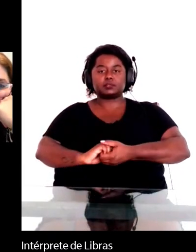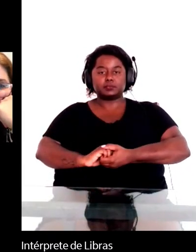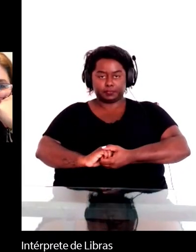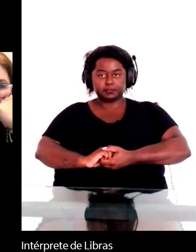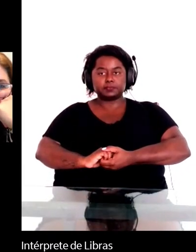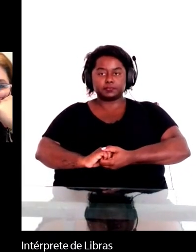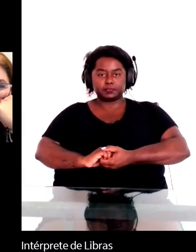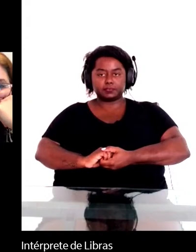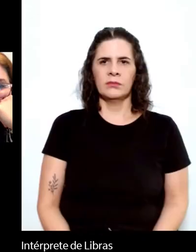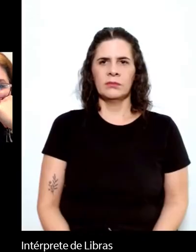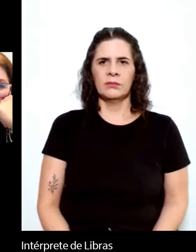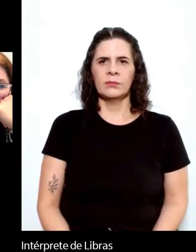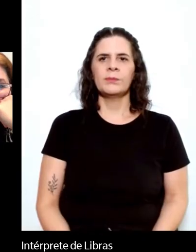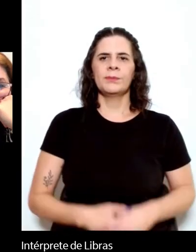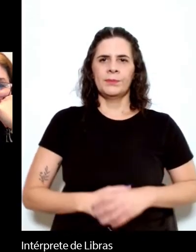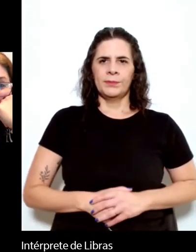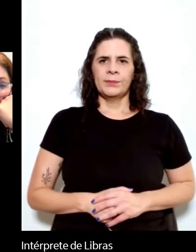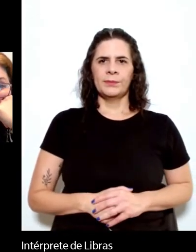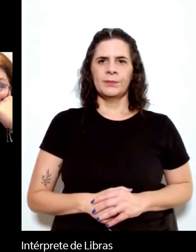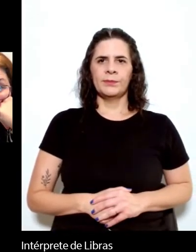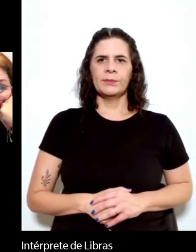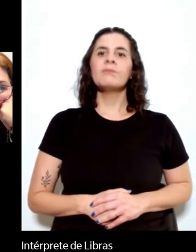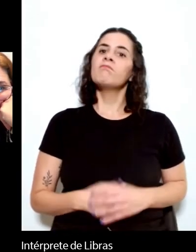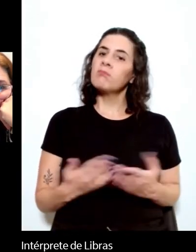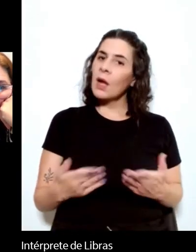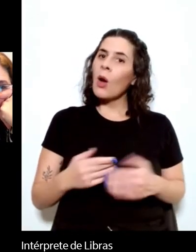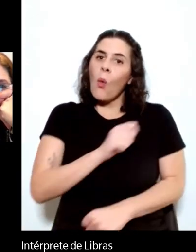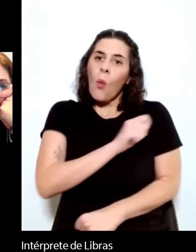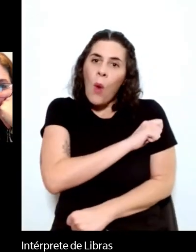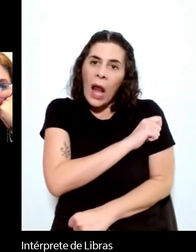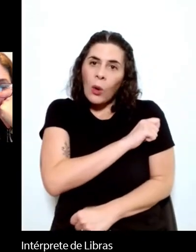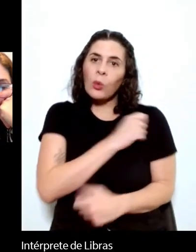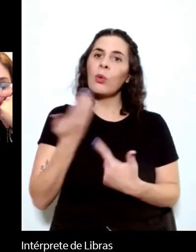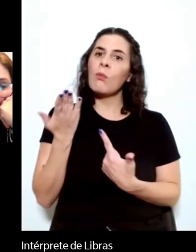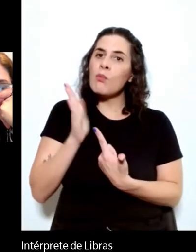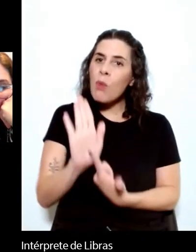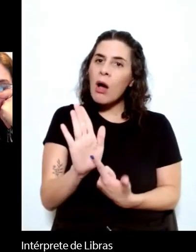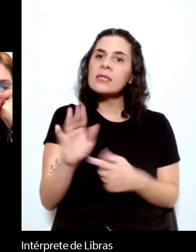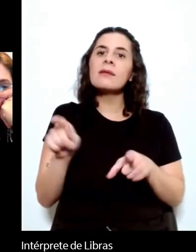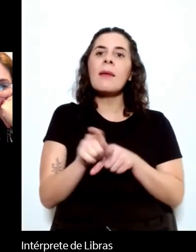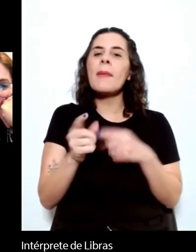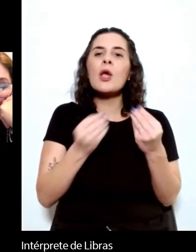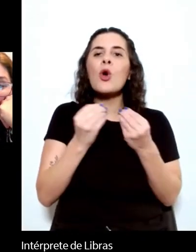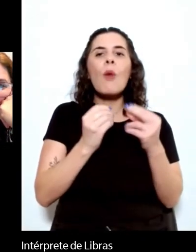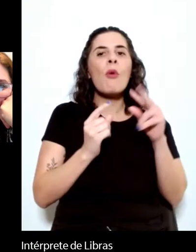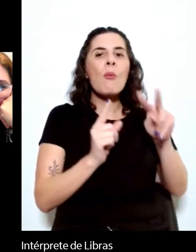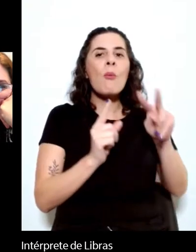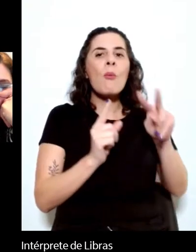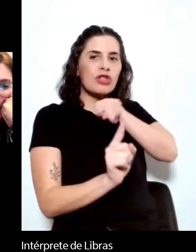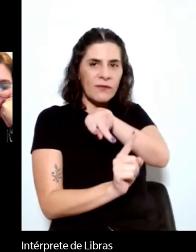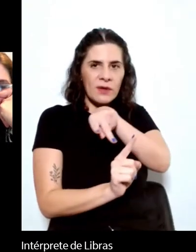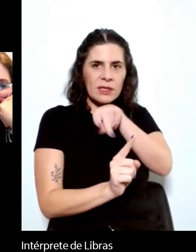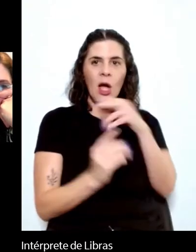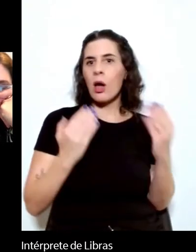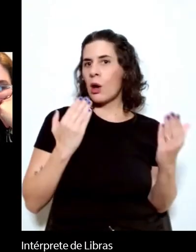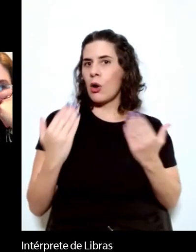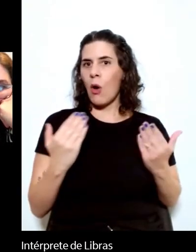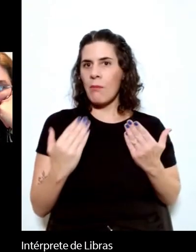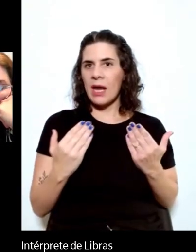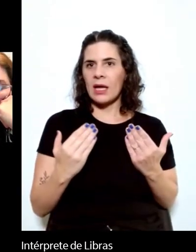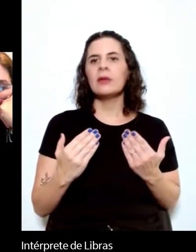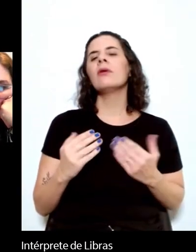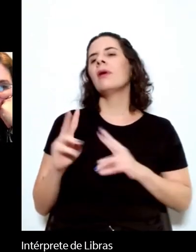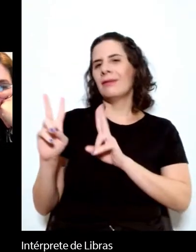o aluno trata também da questão do ponto de vista, comparando a negrinha de